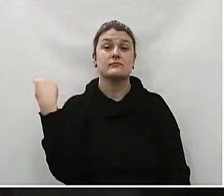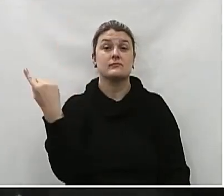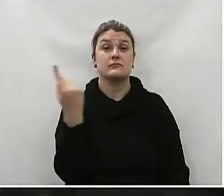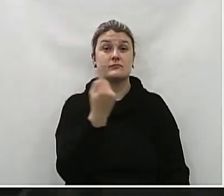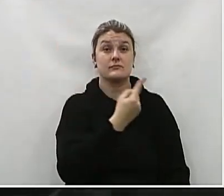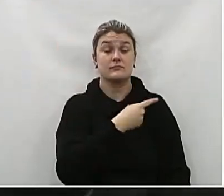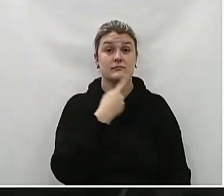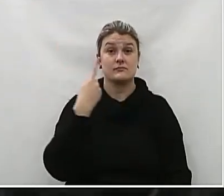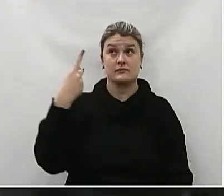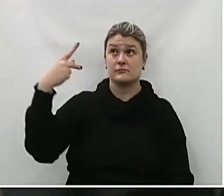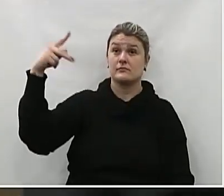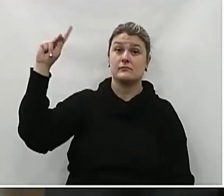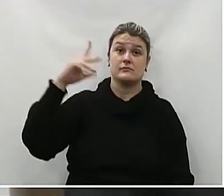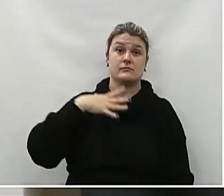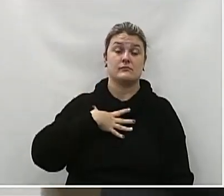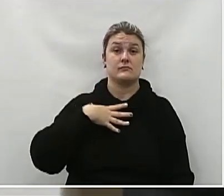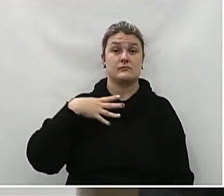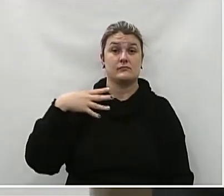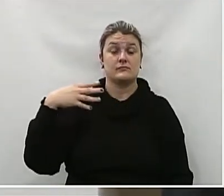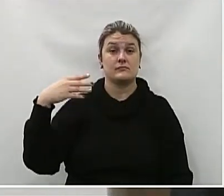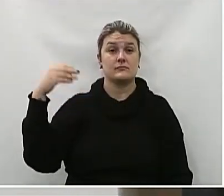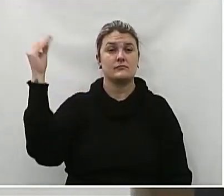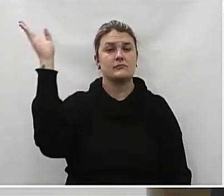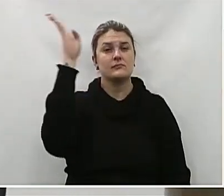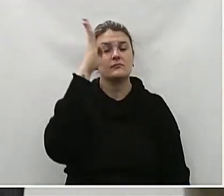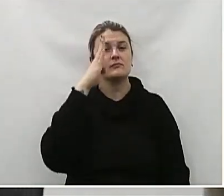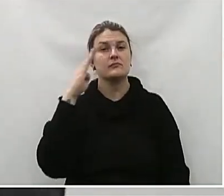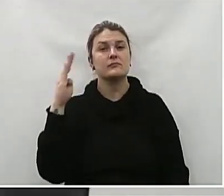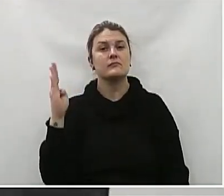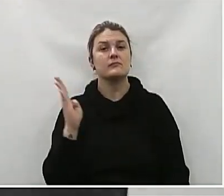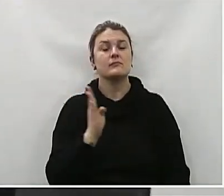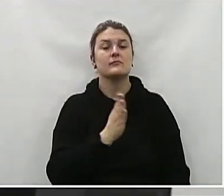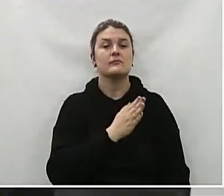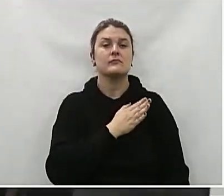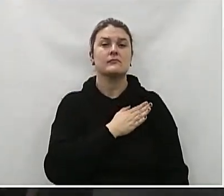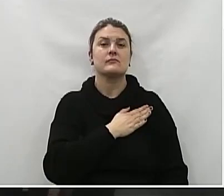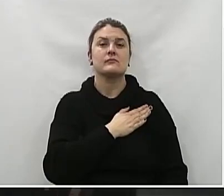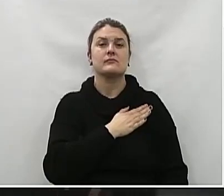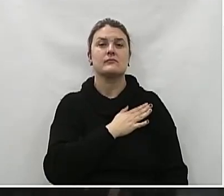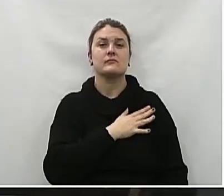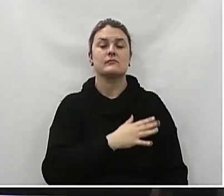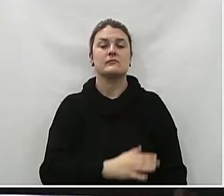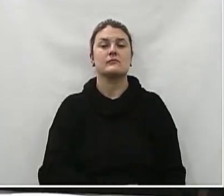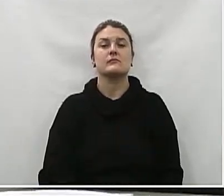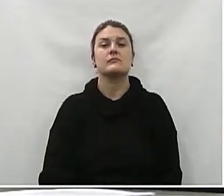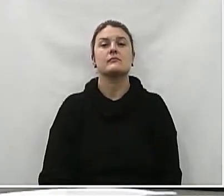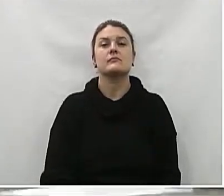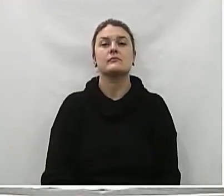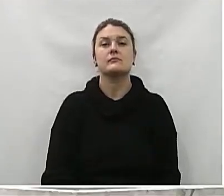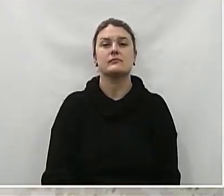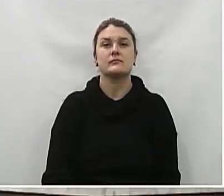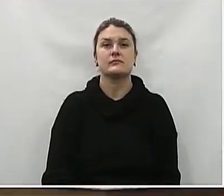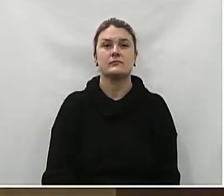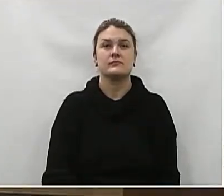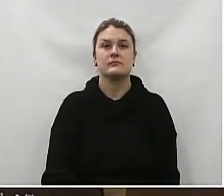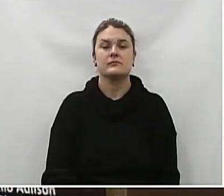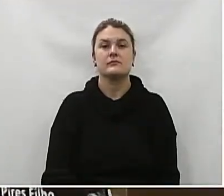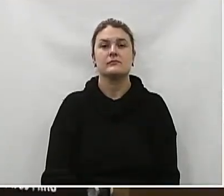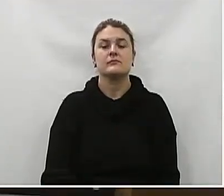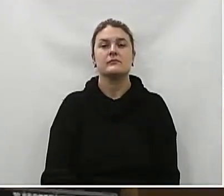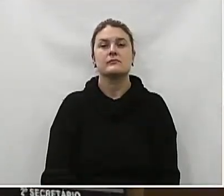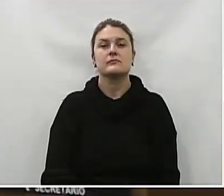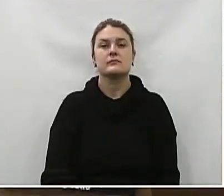és do Brasil, ó pátria amada. Dos filhos deste sol, és mãe gentil. Patria amada, Brasil.